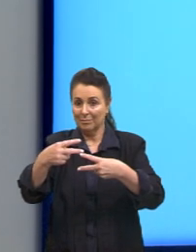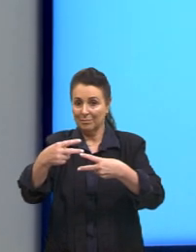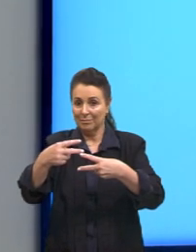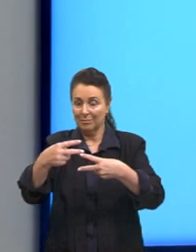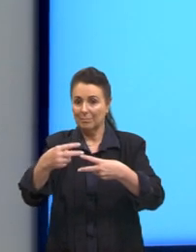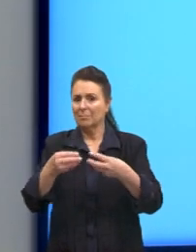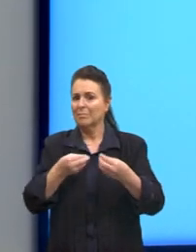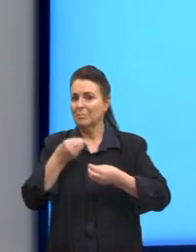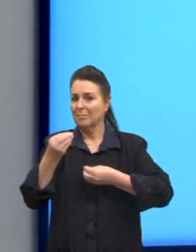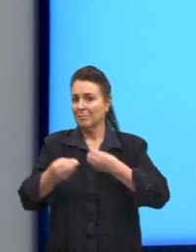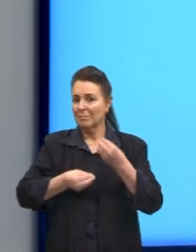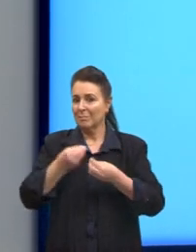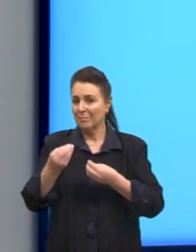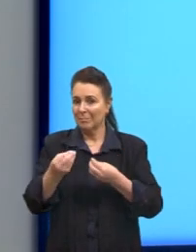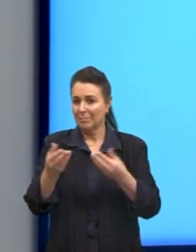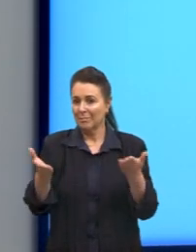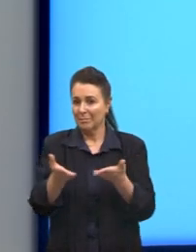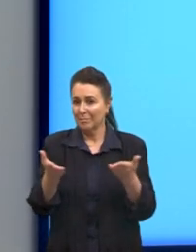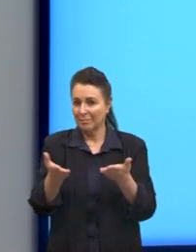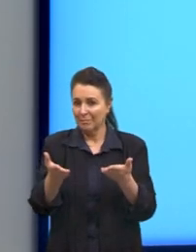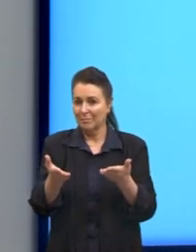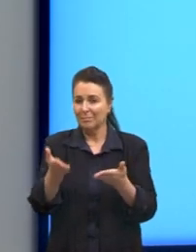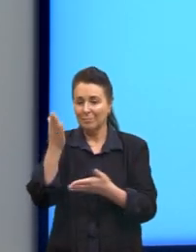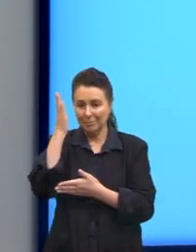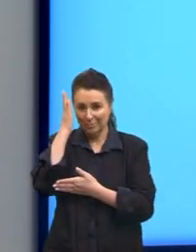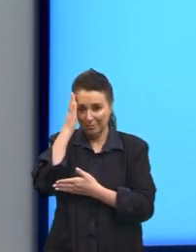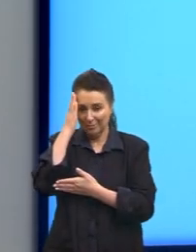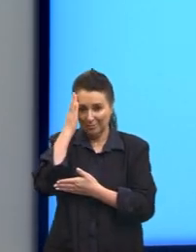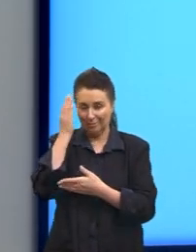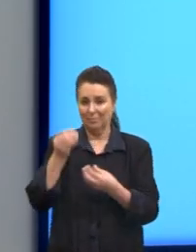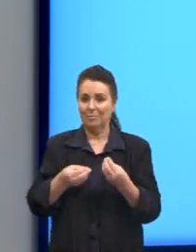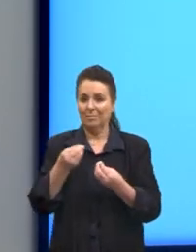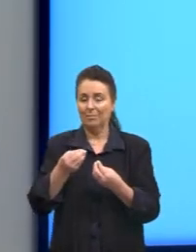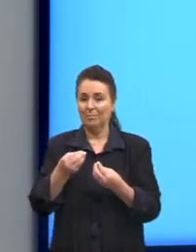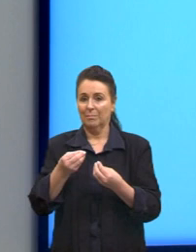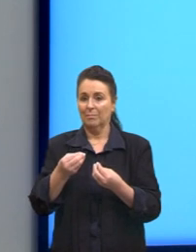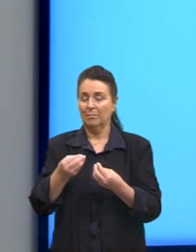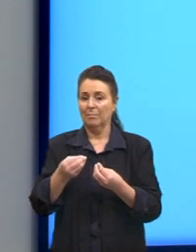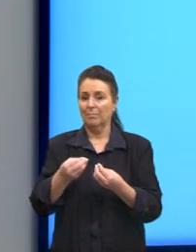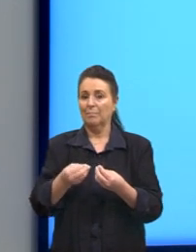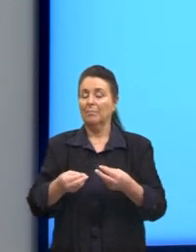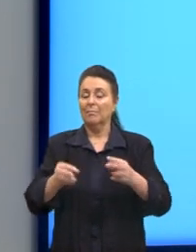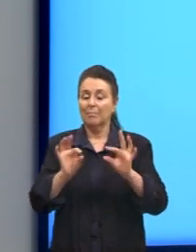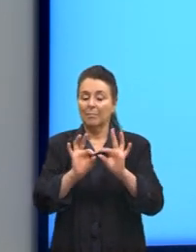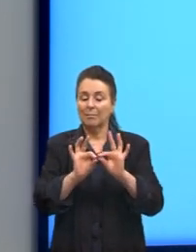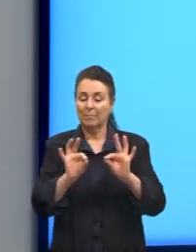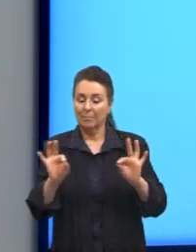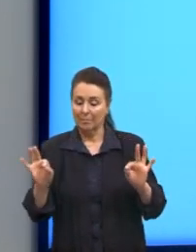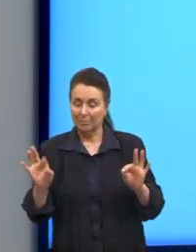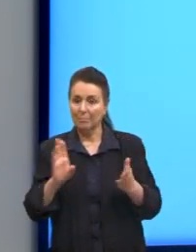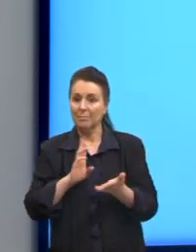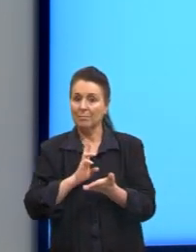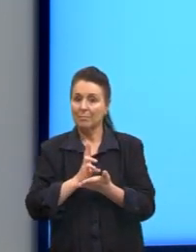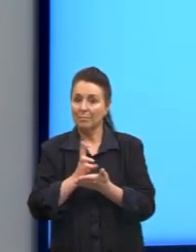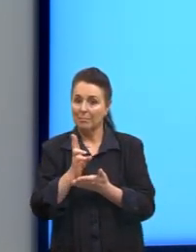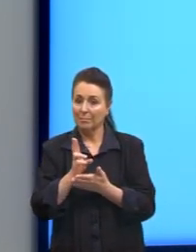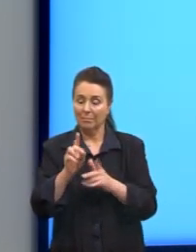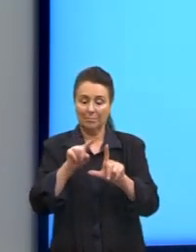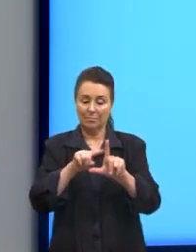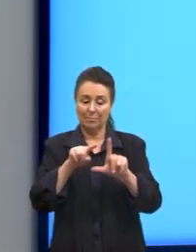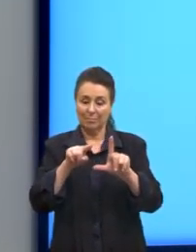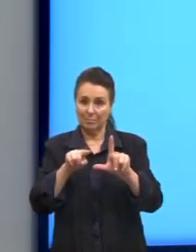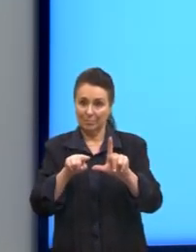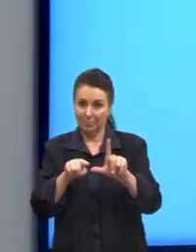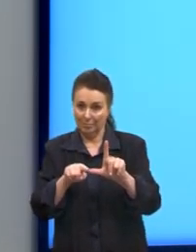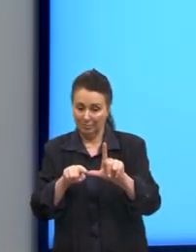Como que nós vamos determinar? Eu falei para vocês até na questão anterior. a reta, ela sempre forma um ângulo com o eixo